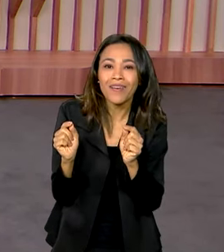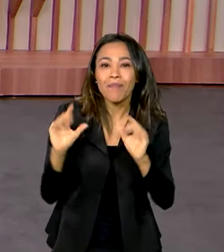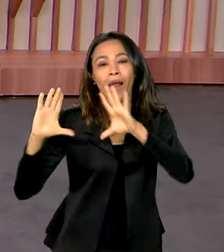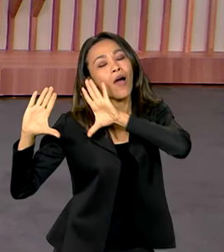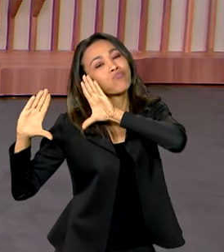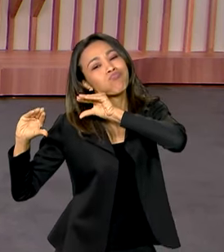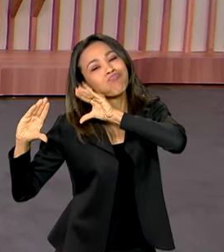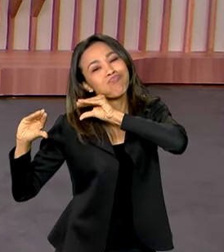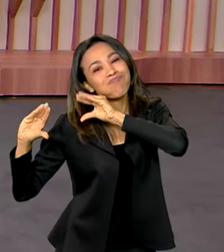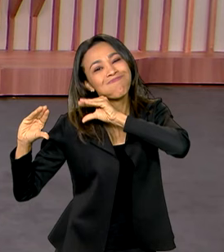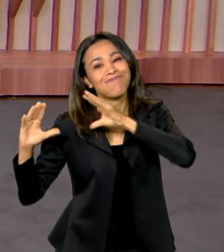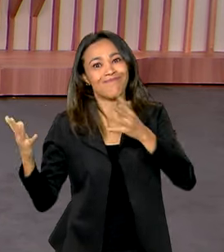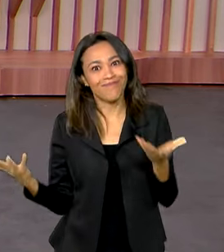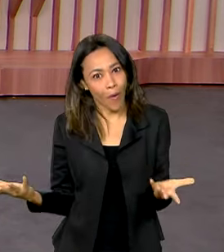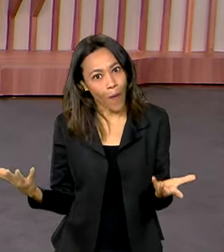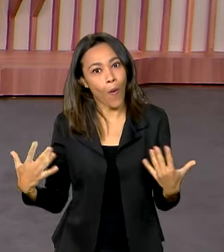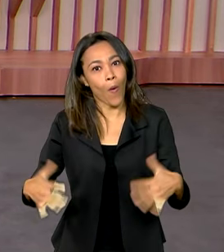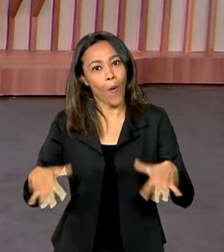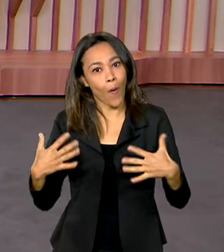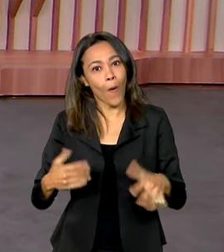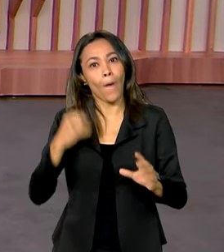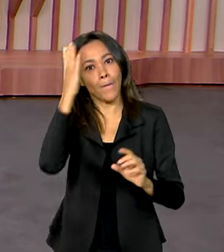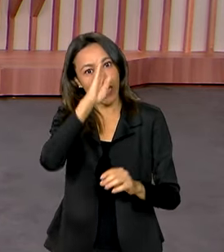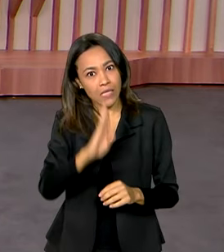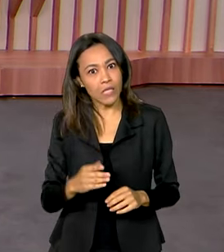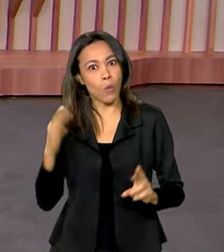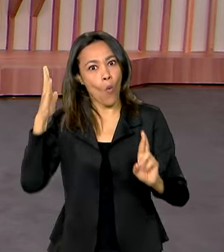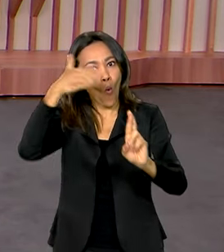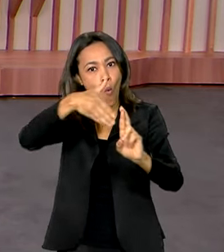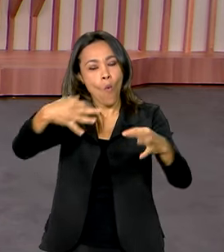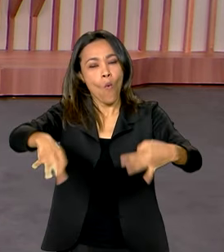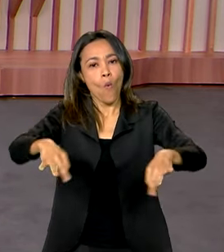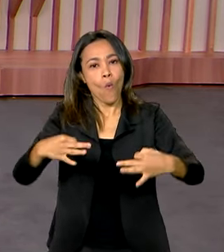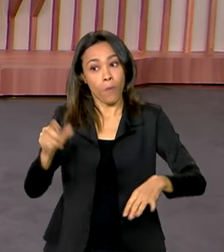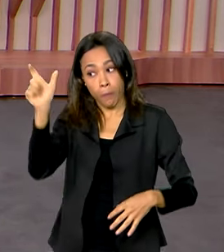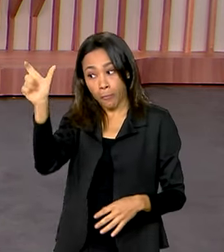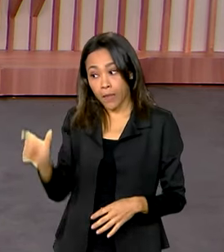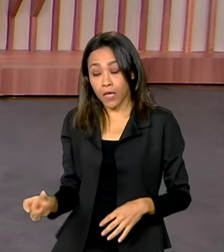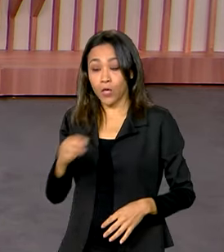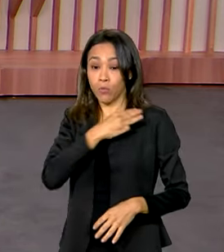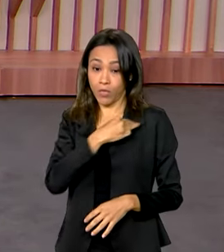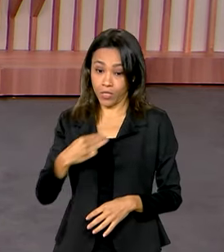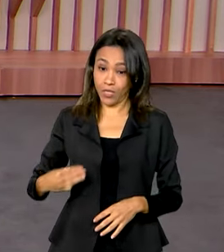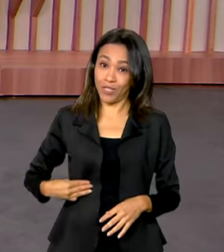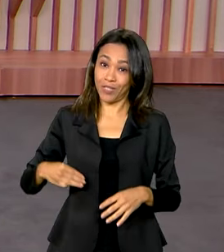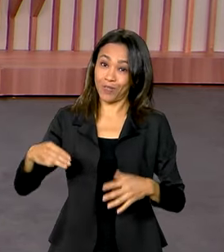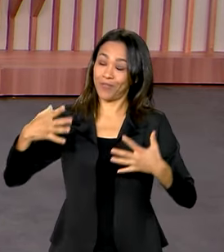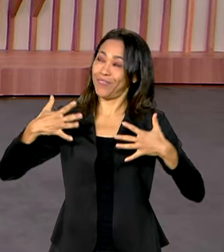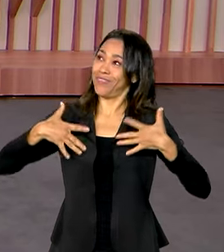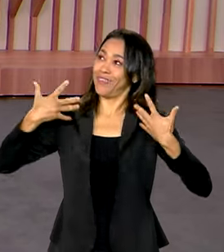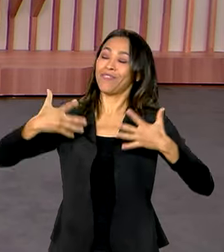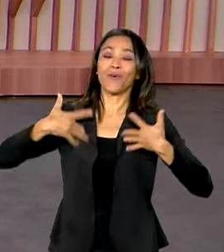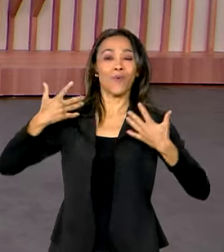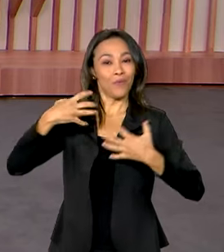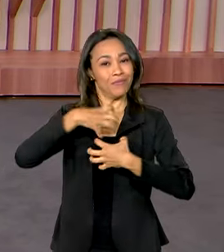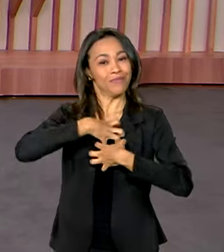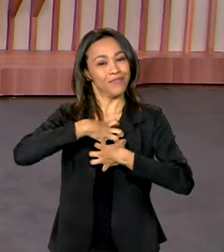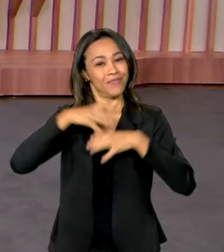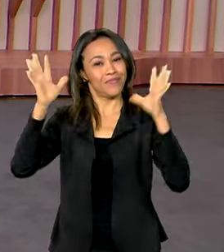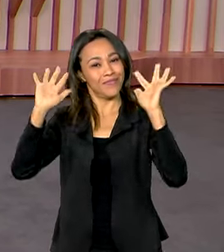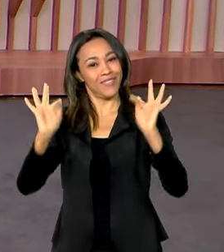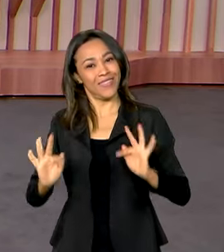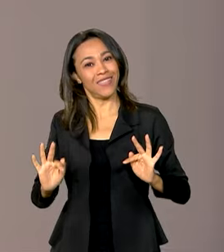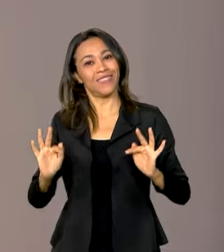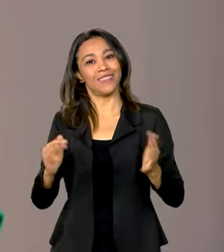Olha que legal. Então, assim, o potencial do Brasil é enorme e o ministro Fávaro comemorou bastante o potencial do Brasil